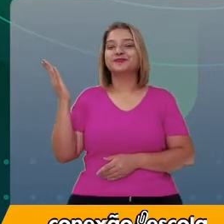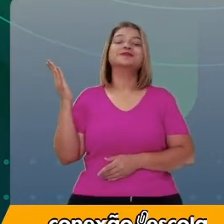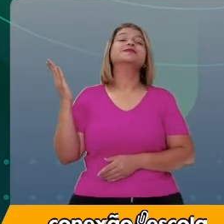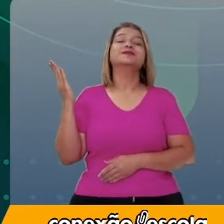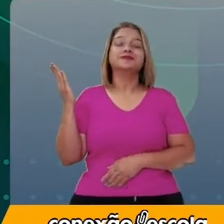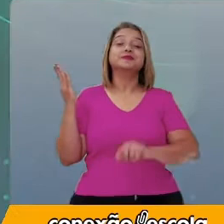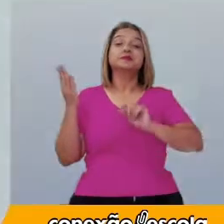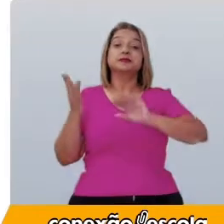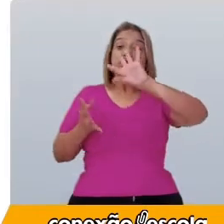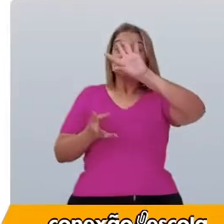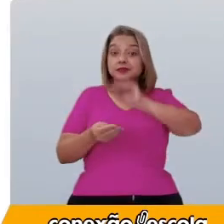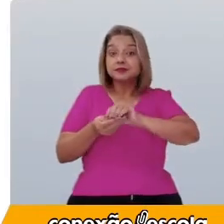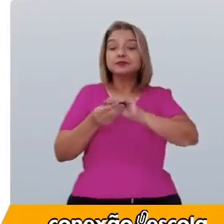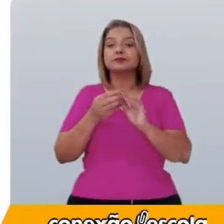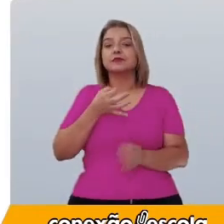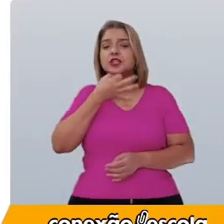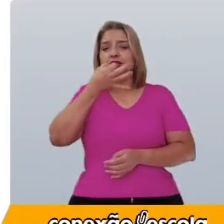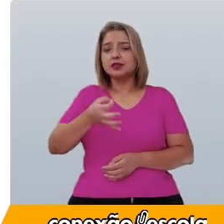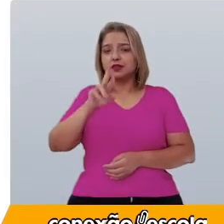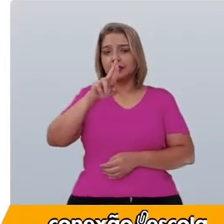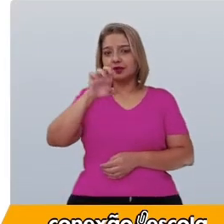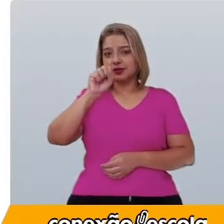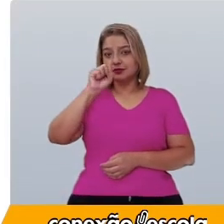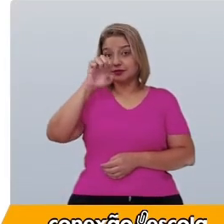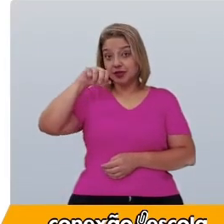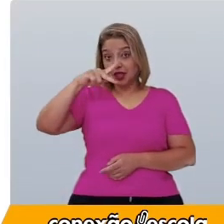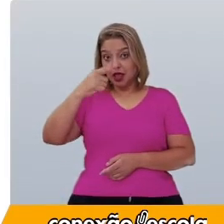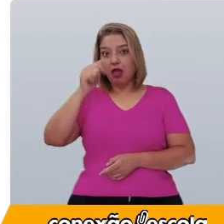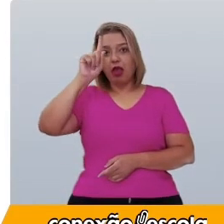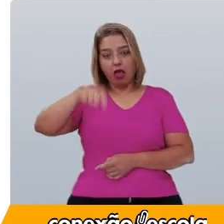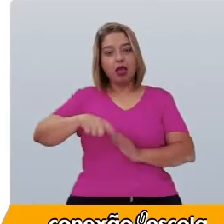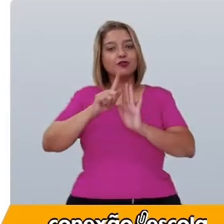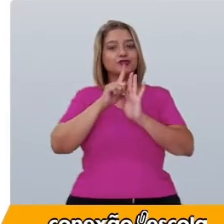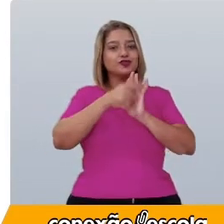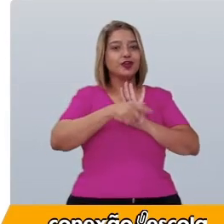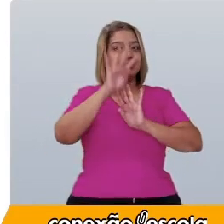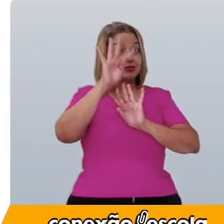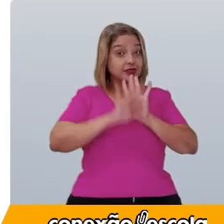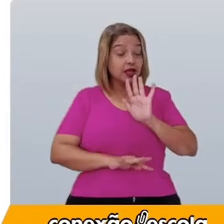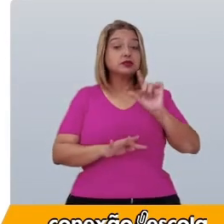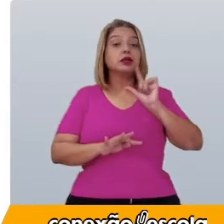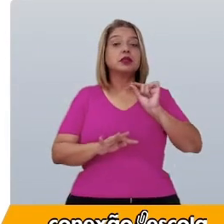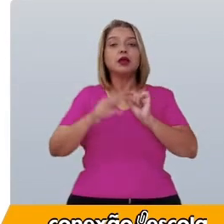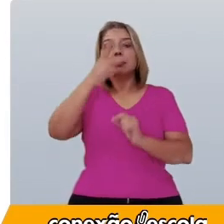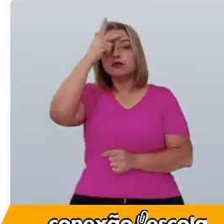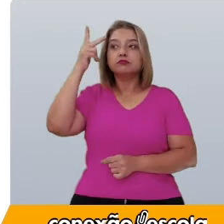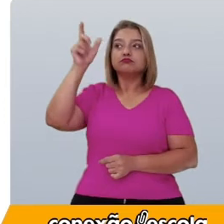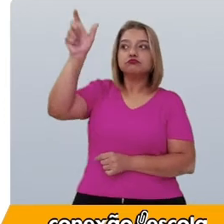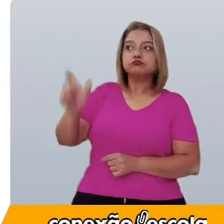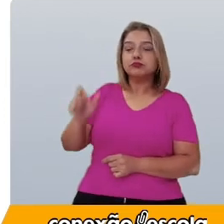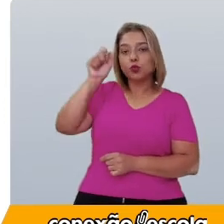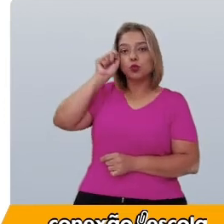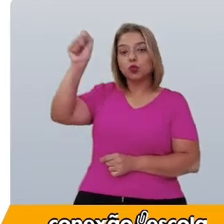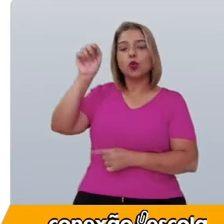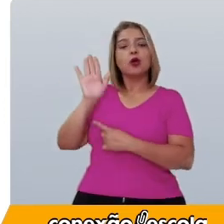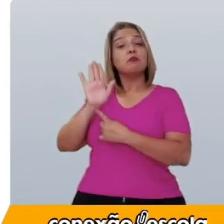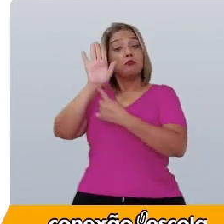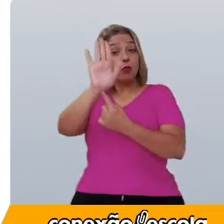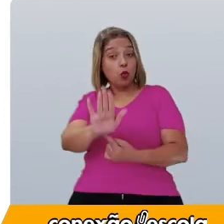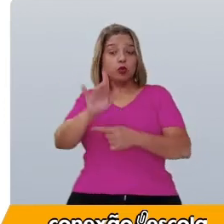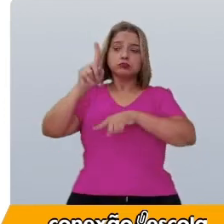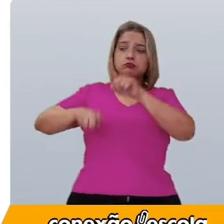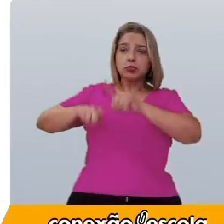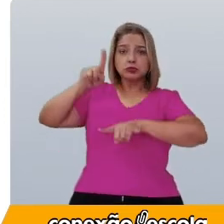A resenha crítica é um gênero textual em que o autor, além de apresentar o